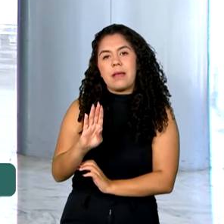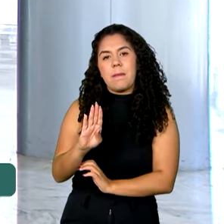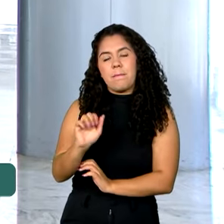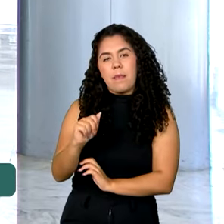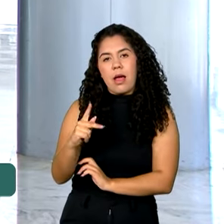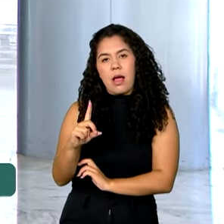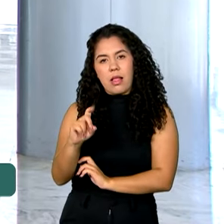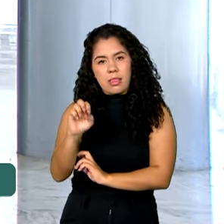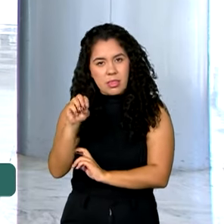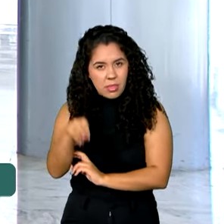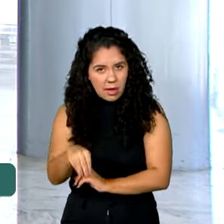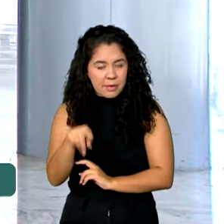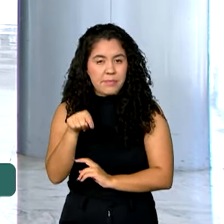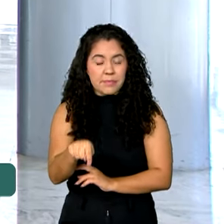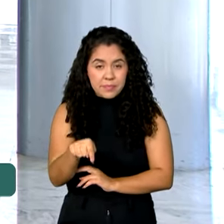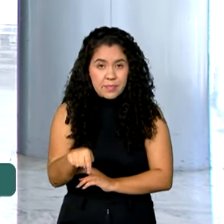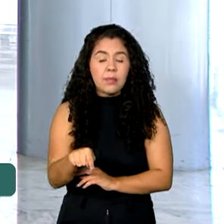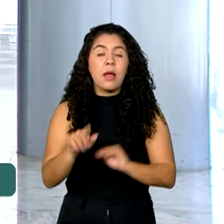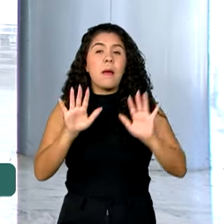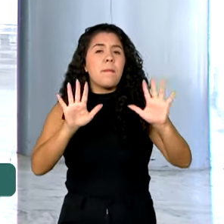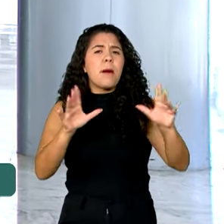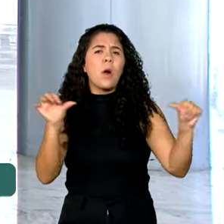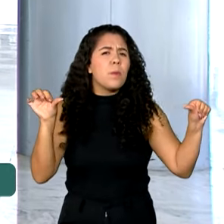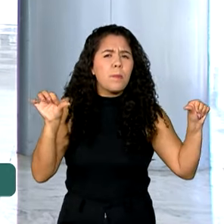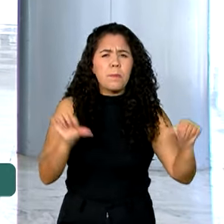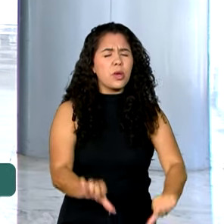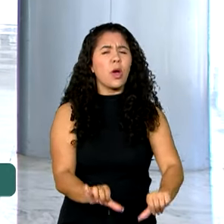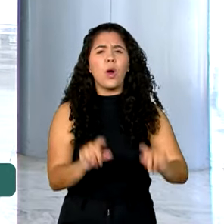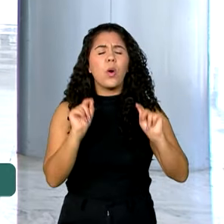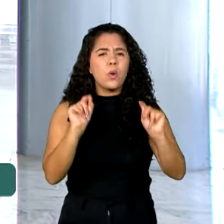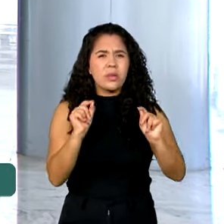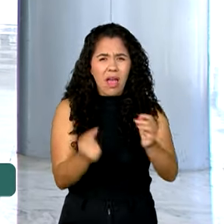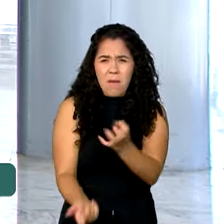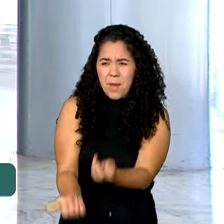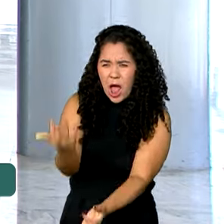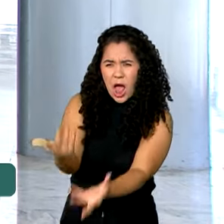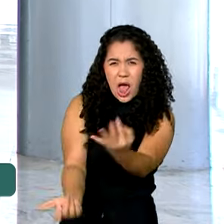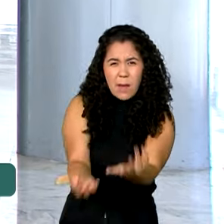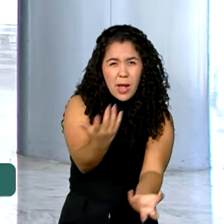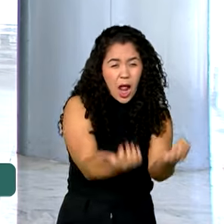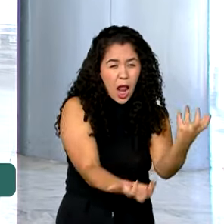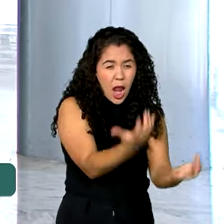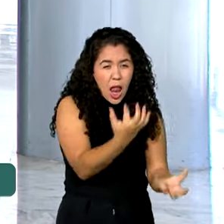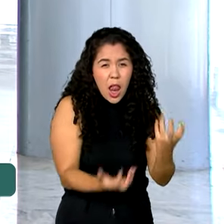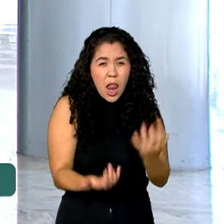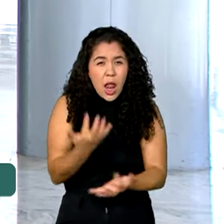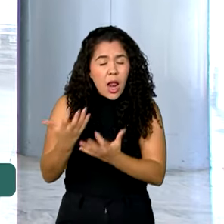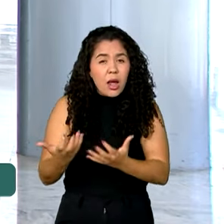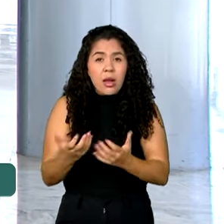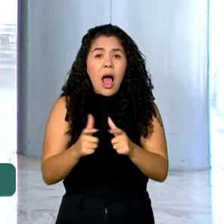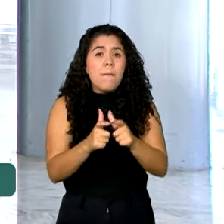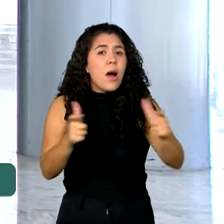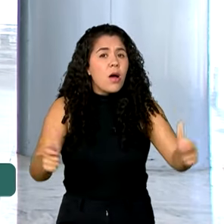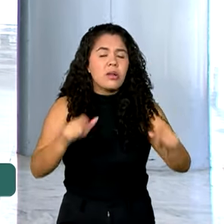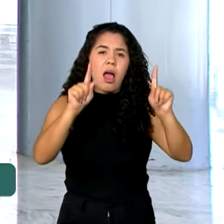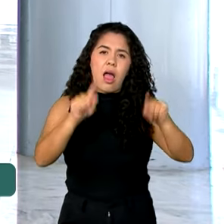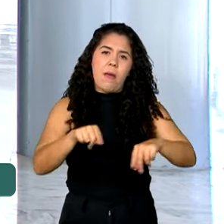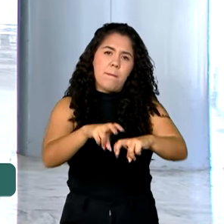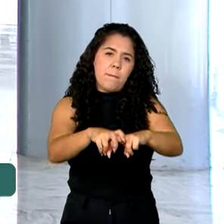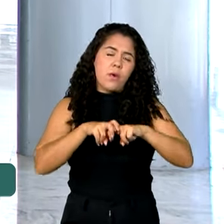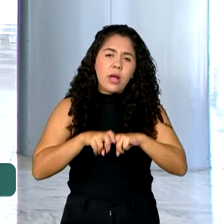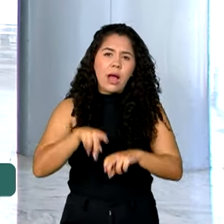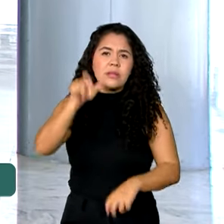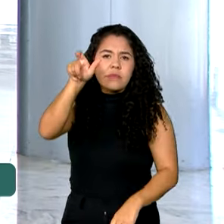Alertas de Desastres Naturais. O que piora, é claro, a situação das queimadas, que na maioria dos casos são provocadas por ação